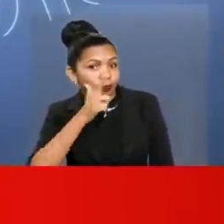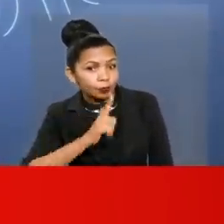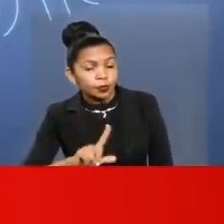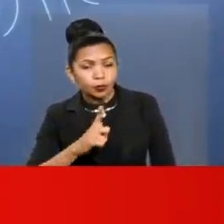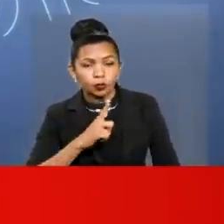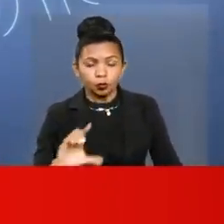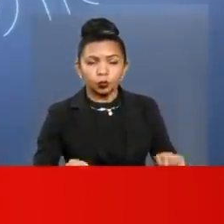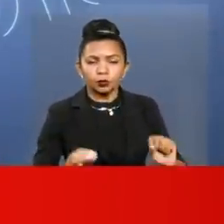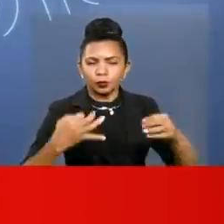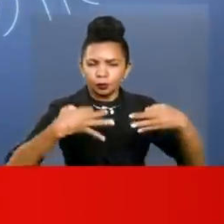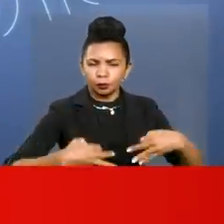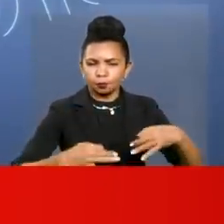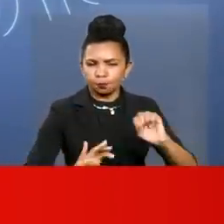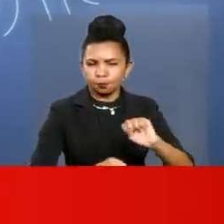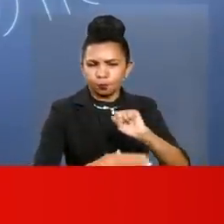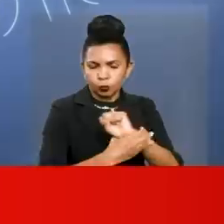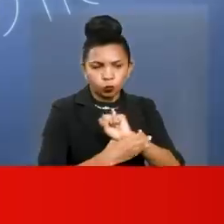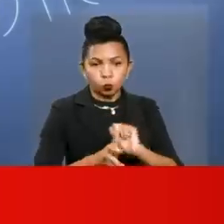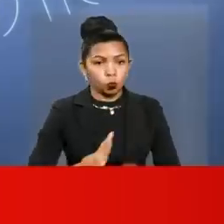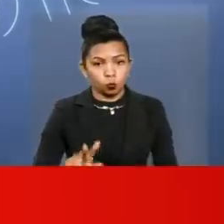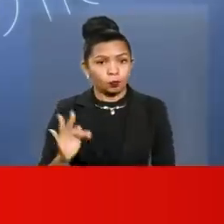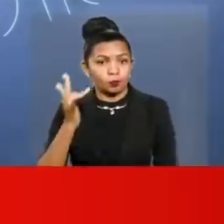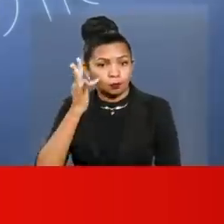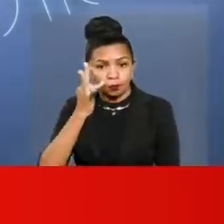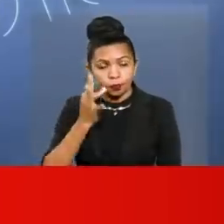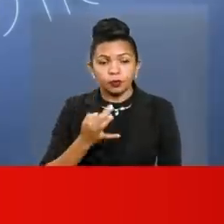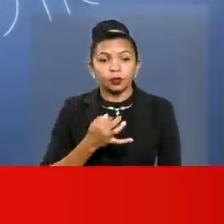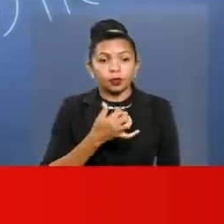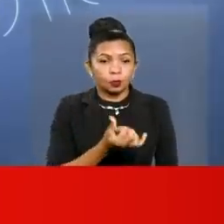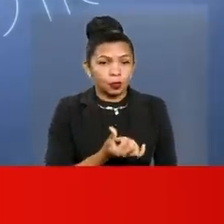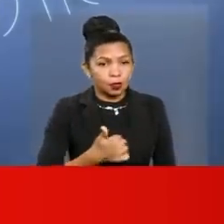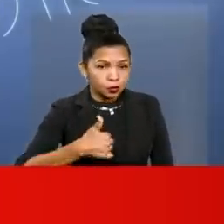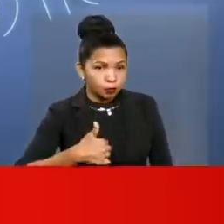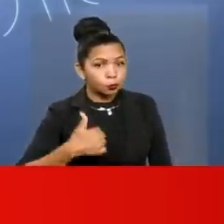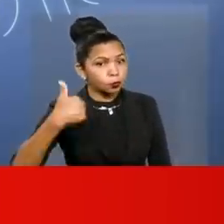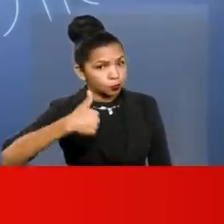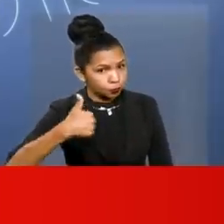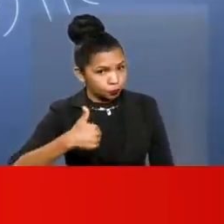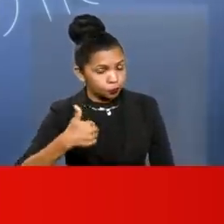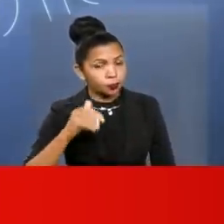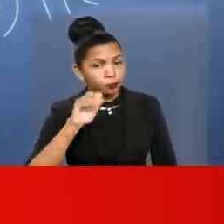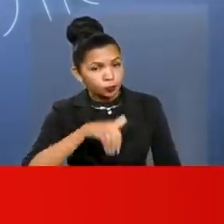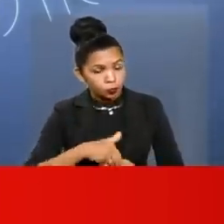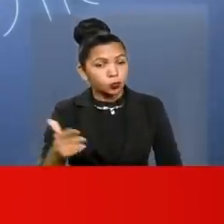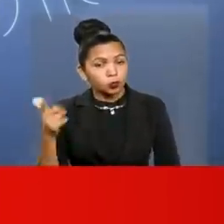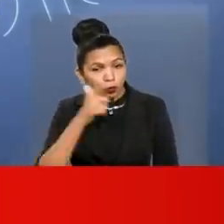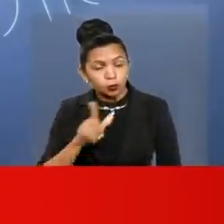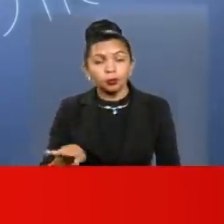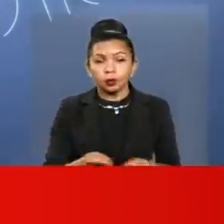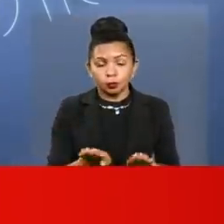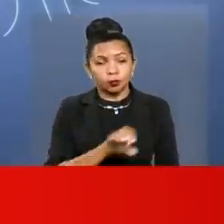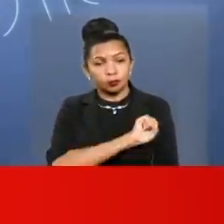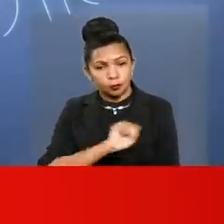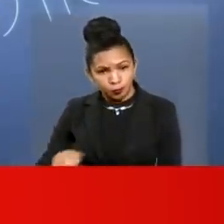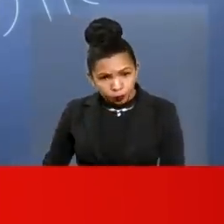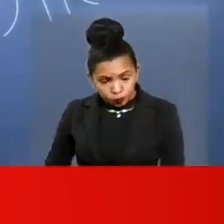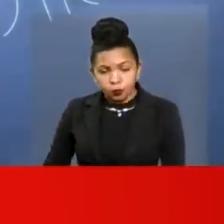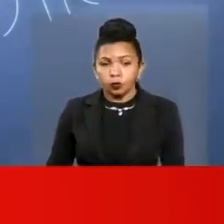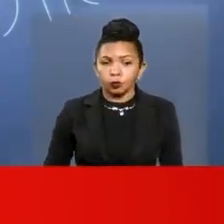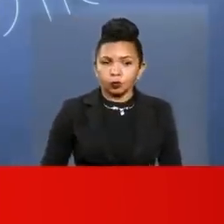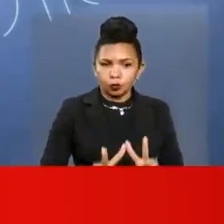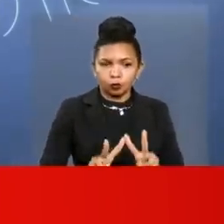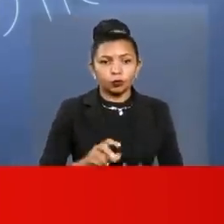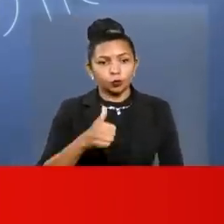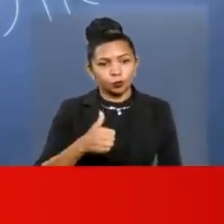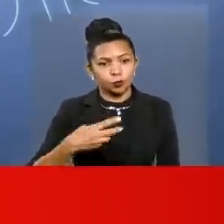segurança disso. Não só de Flávio Dino, 65, no primeiro turno, a nossa vitória, mas também dos nossos senadores. O Everton, 23,